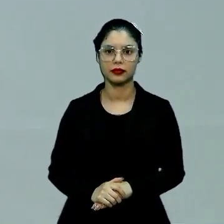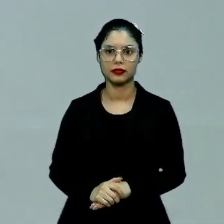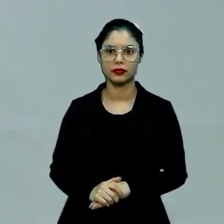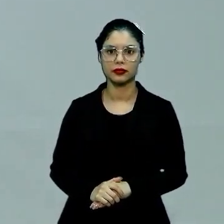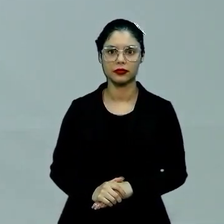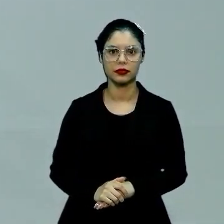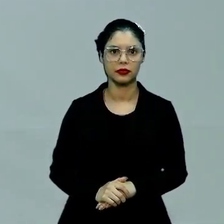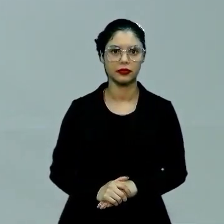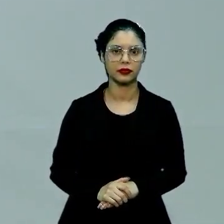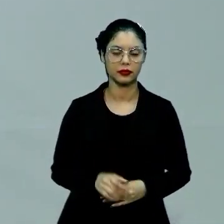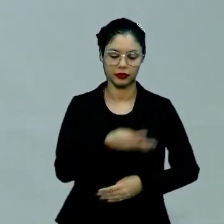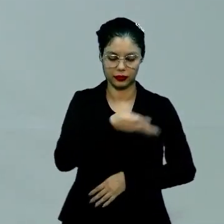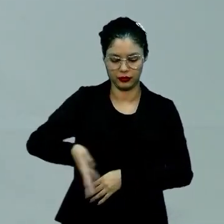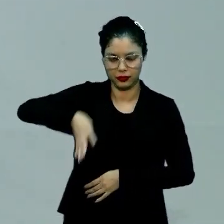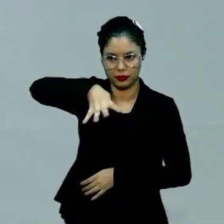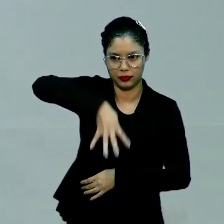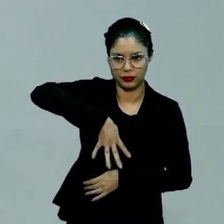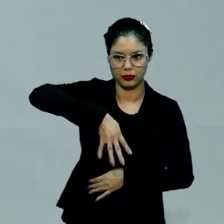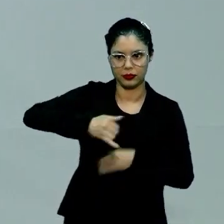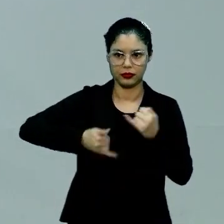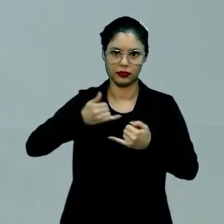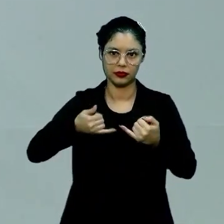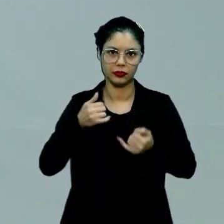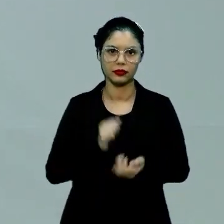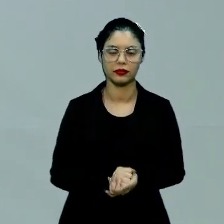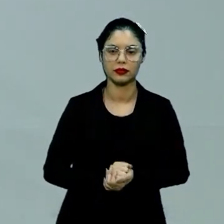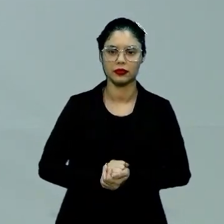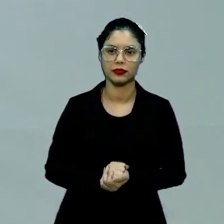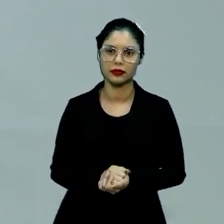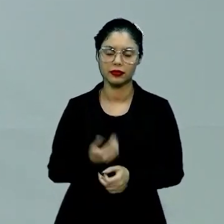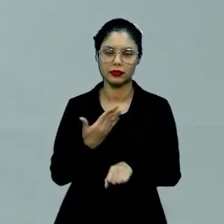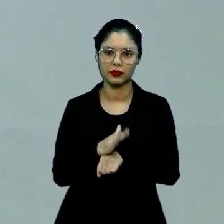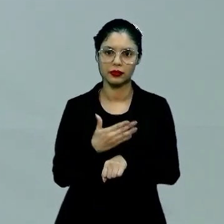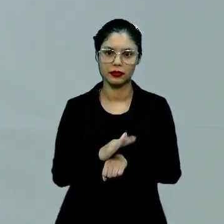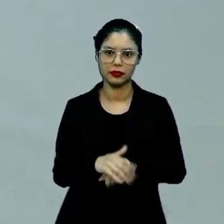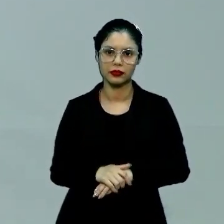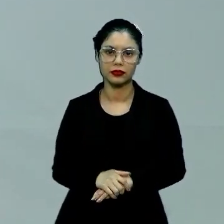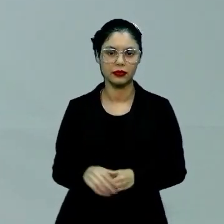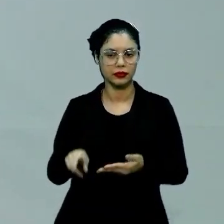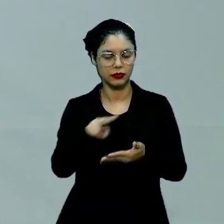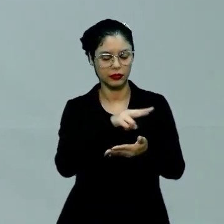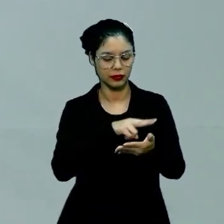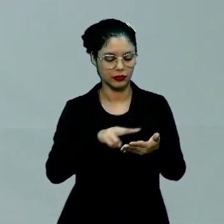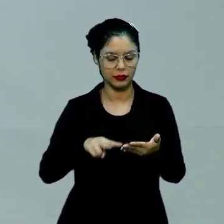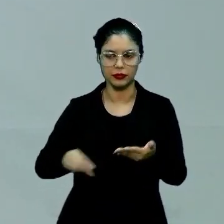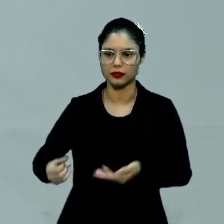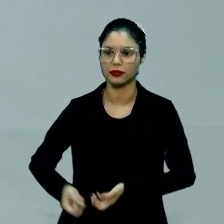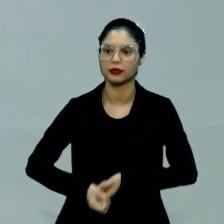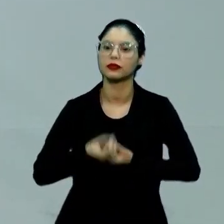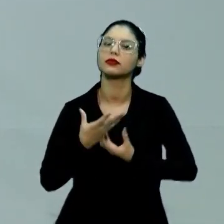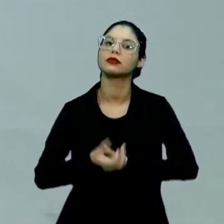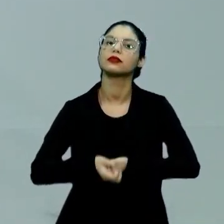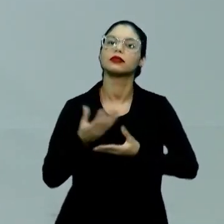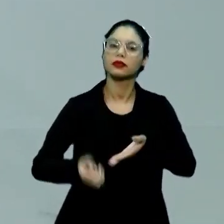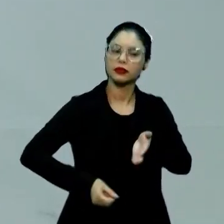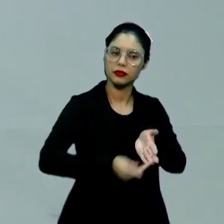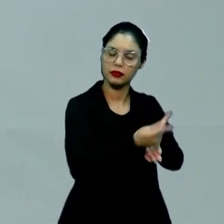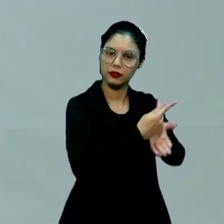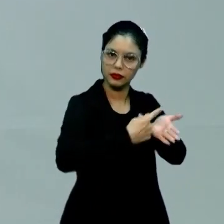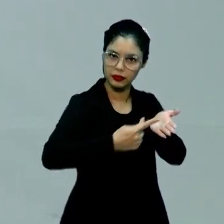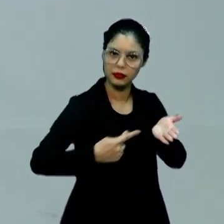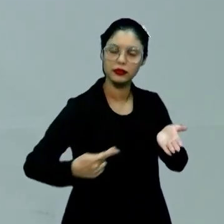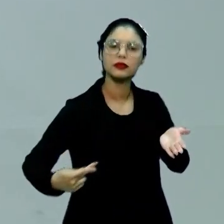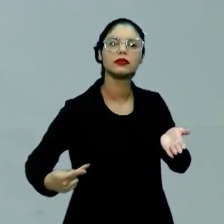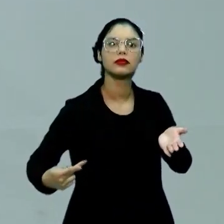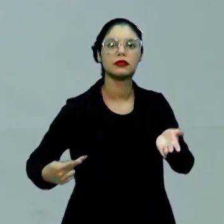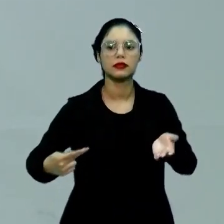pratica xadrez e eu tenho um grupo de amigos que pratica leitura de poema. A depender do grupo em que eu